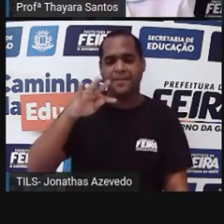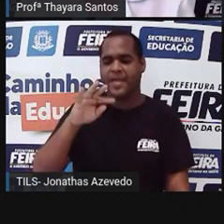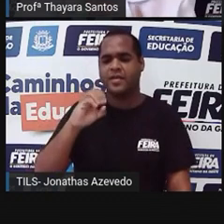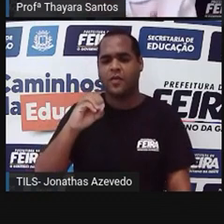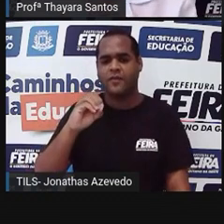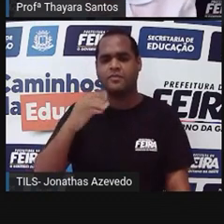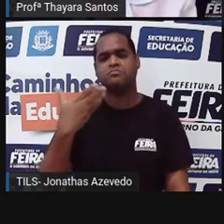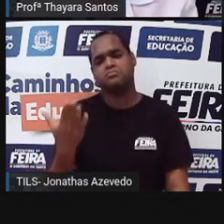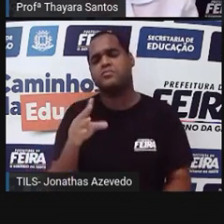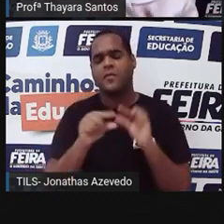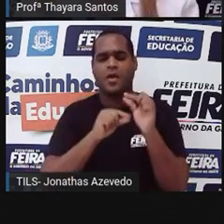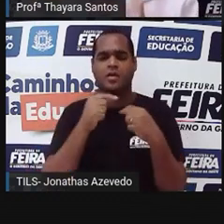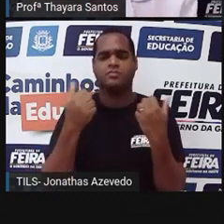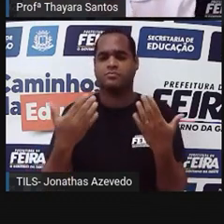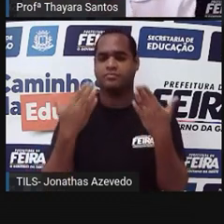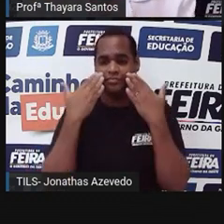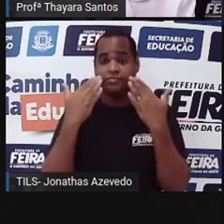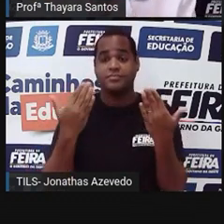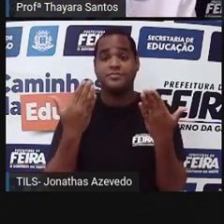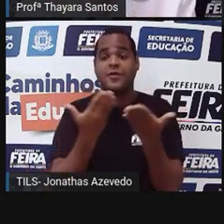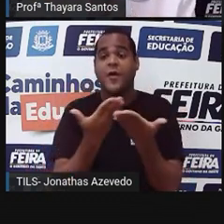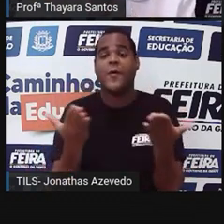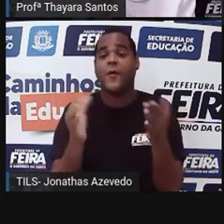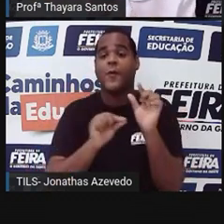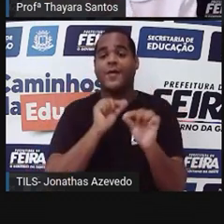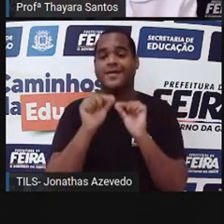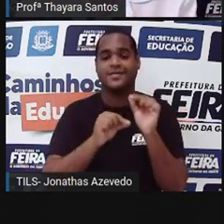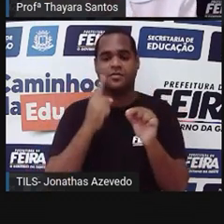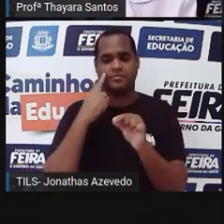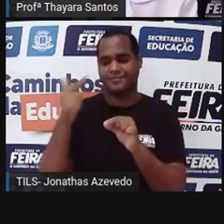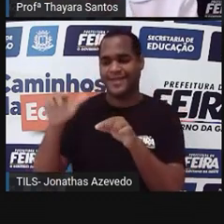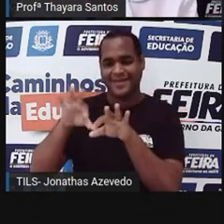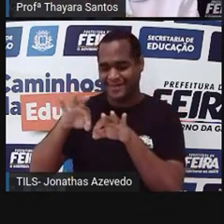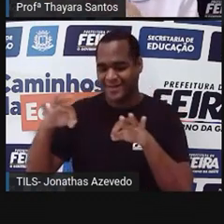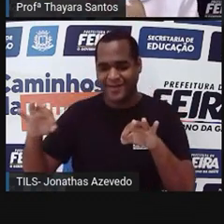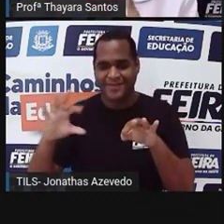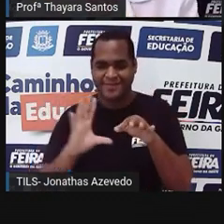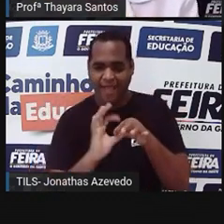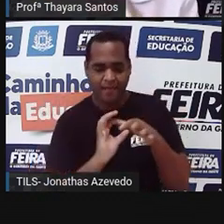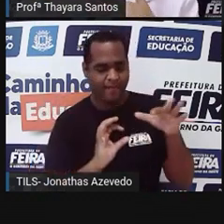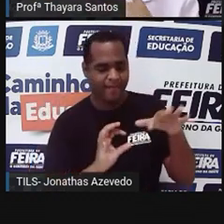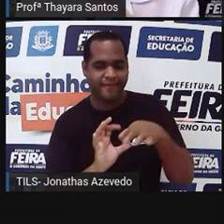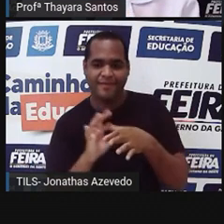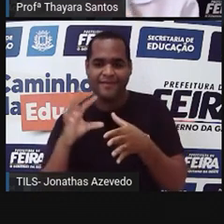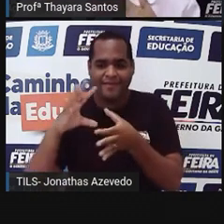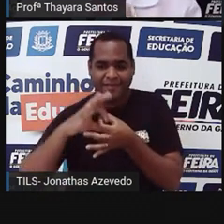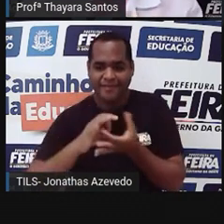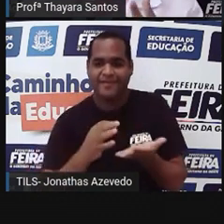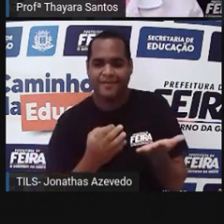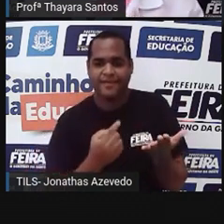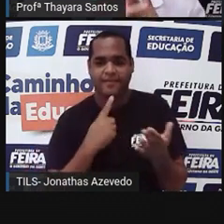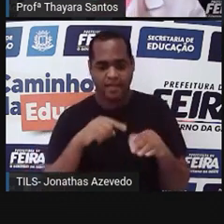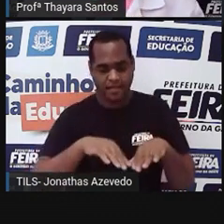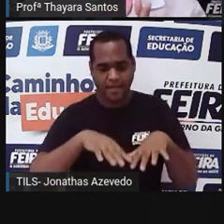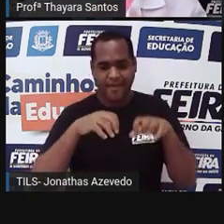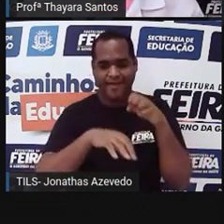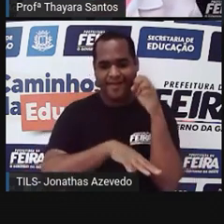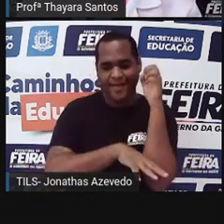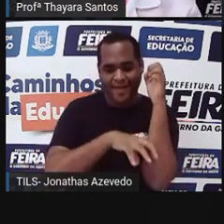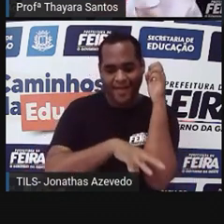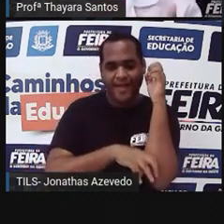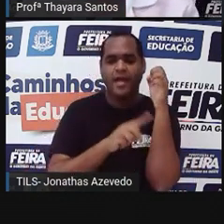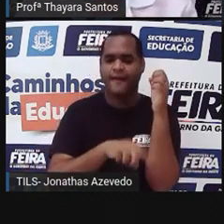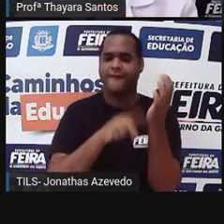E como elas apresentam o sistema vascular, a gente diz que ela tem raiz, caulo e folha